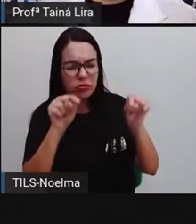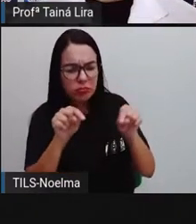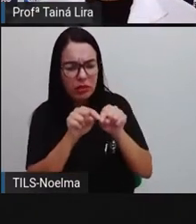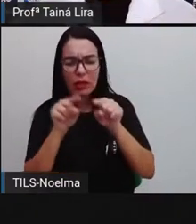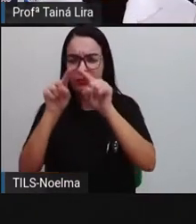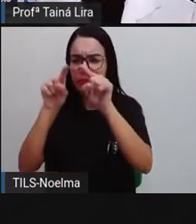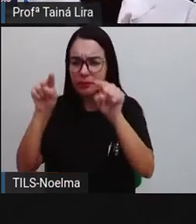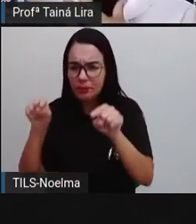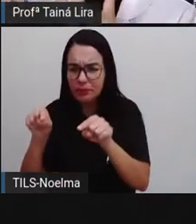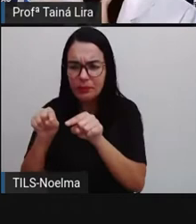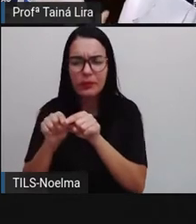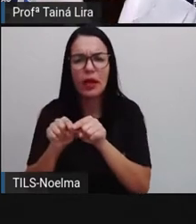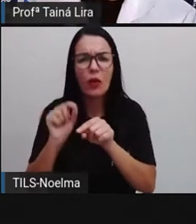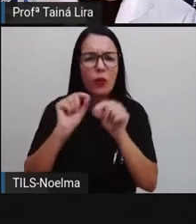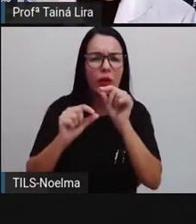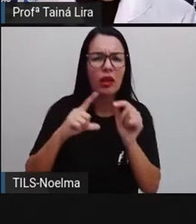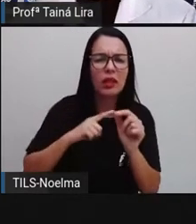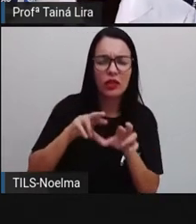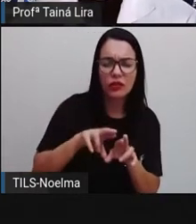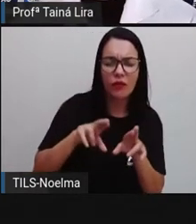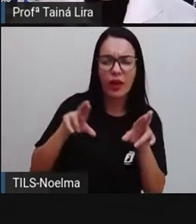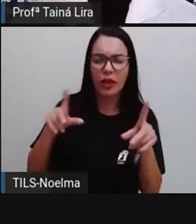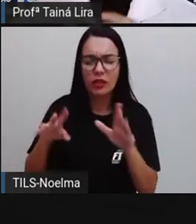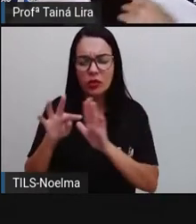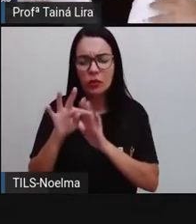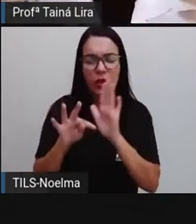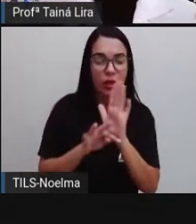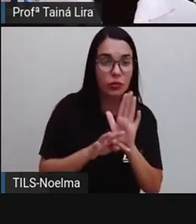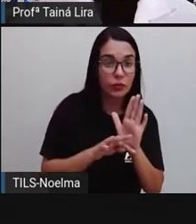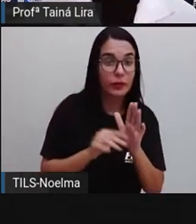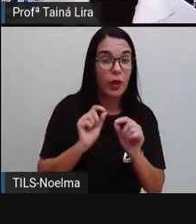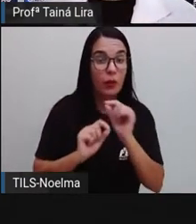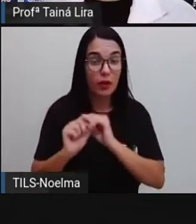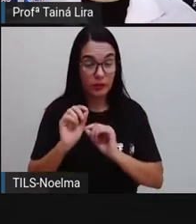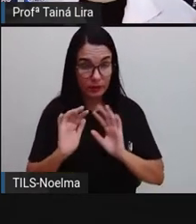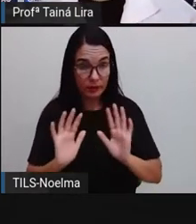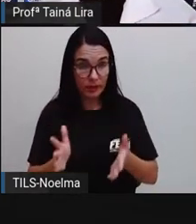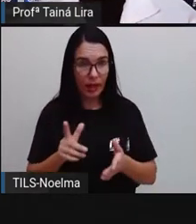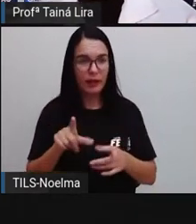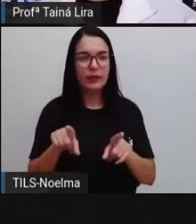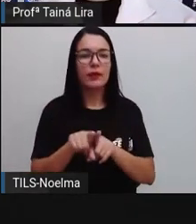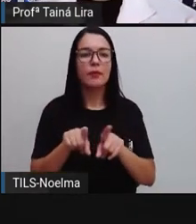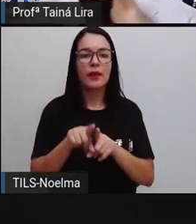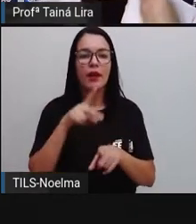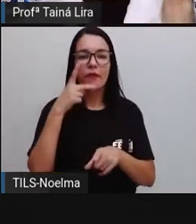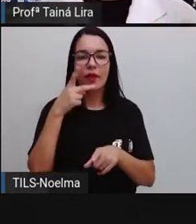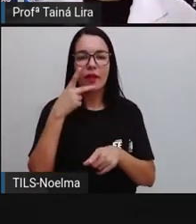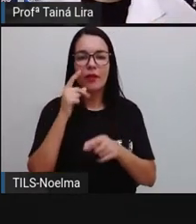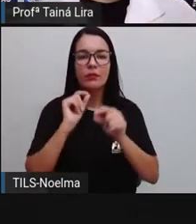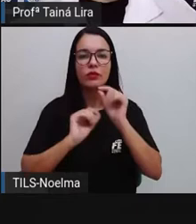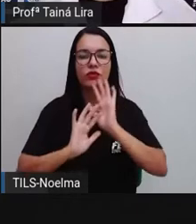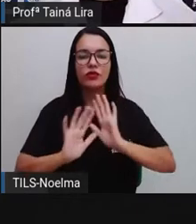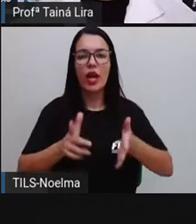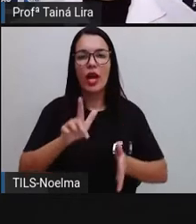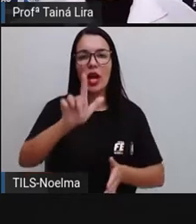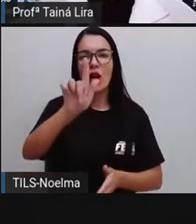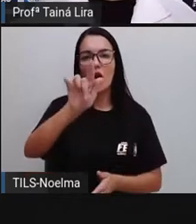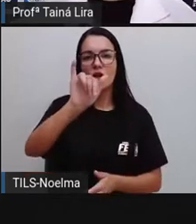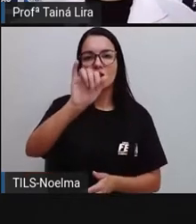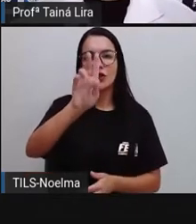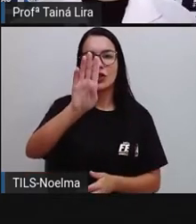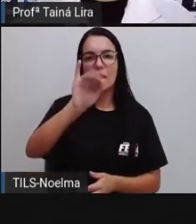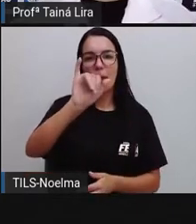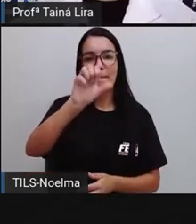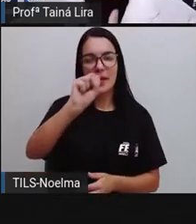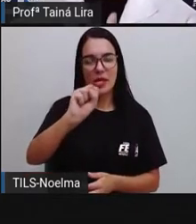de diferente dos outros textos. Nós já falamos um pouquinho sobre os gibis, né? Quando a gente falou